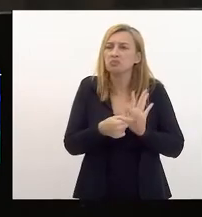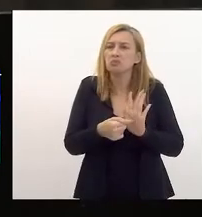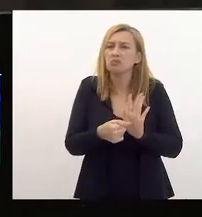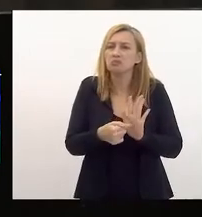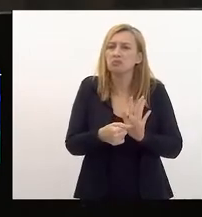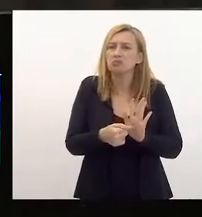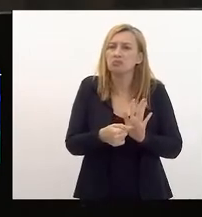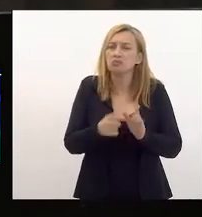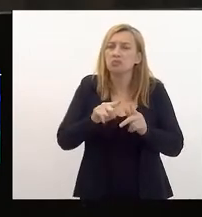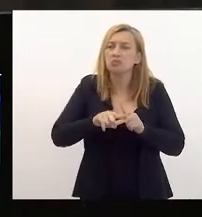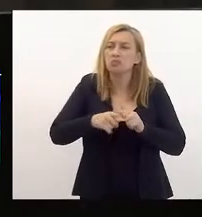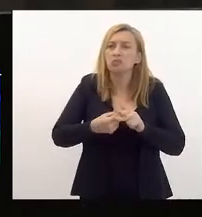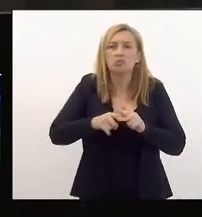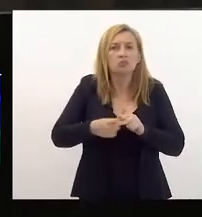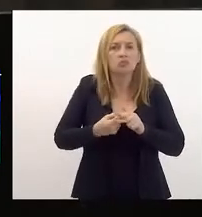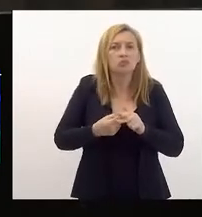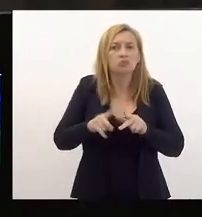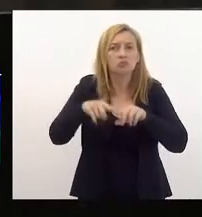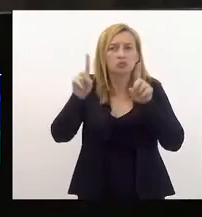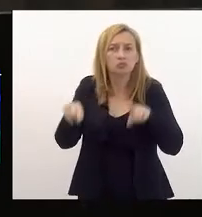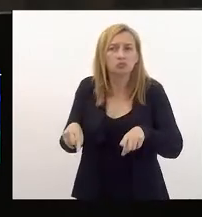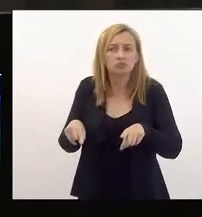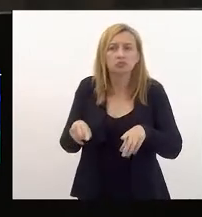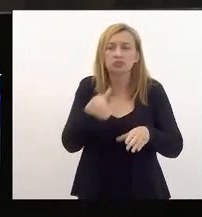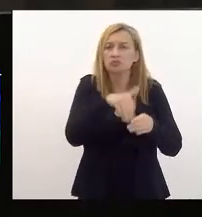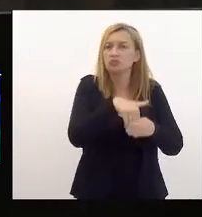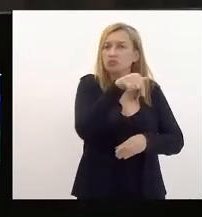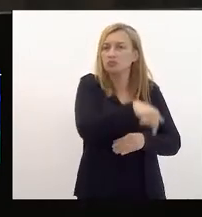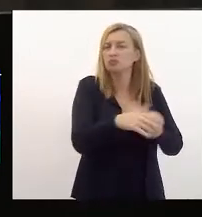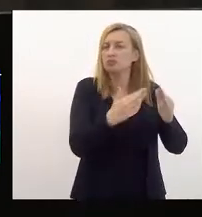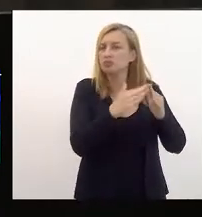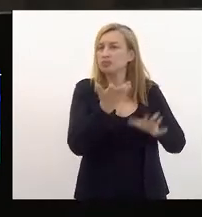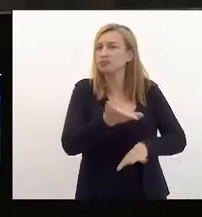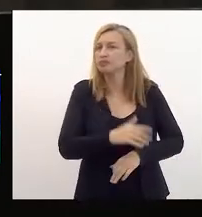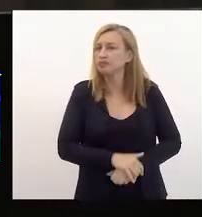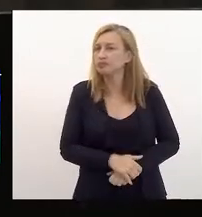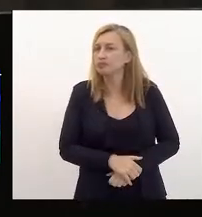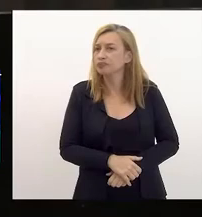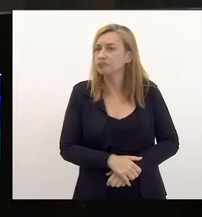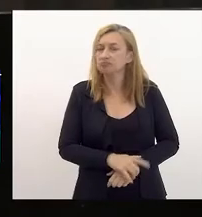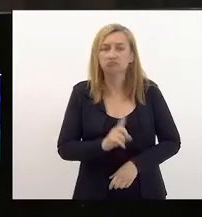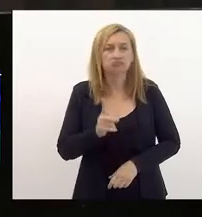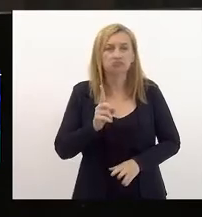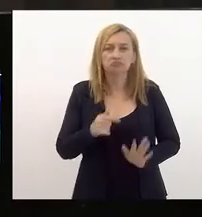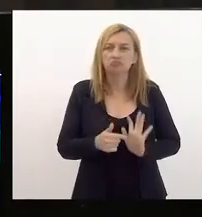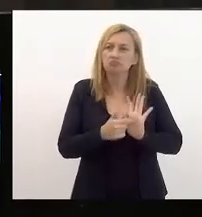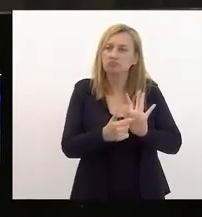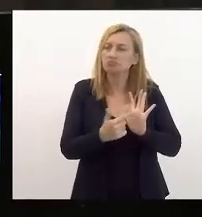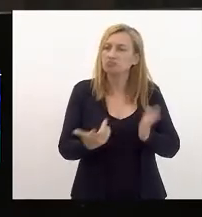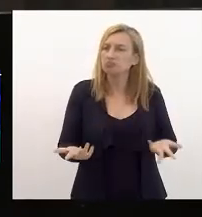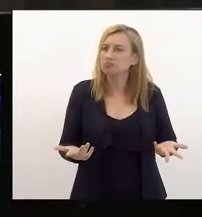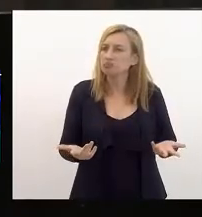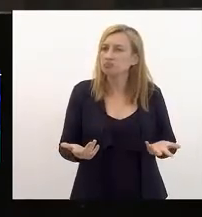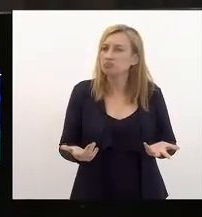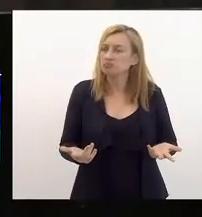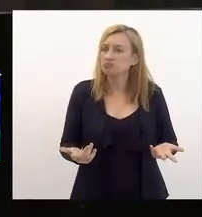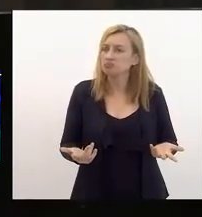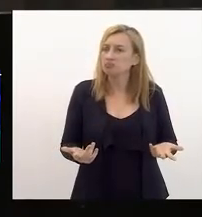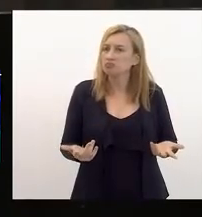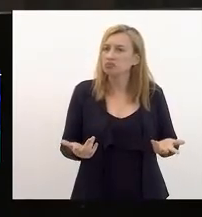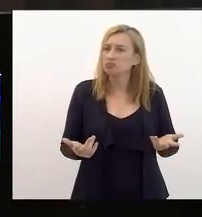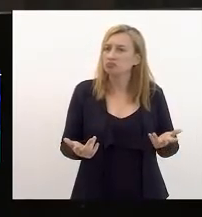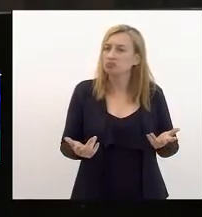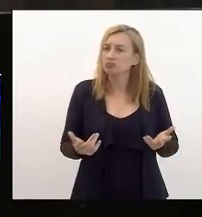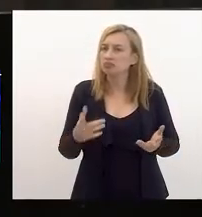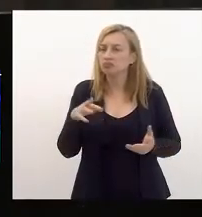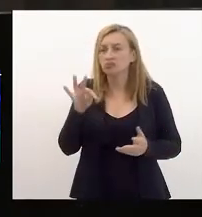o reajuste aos servidores votados aqui nessa casa. Não consta nessa receita